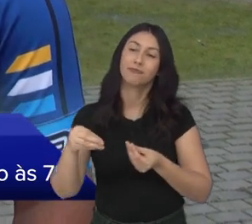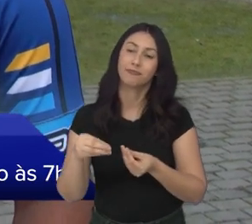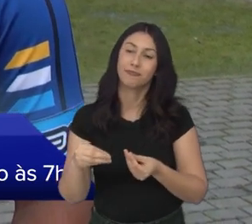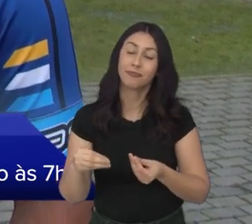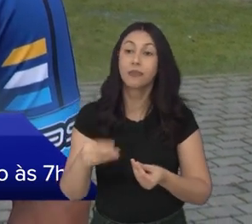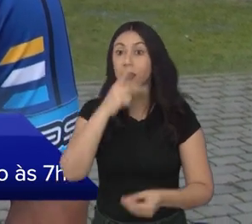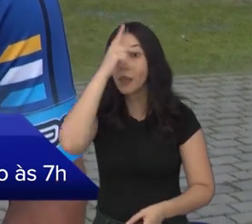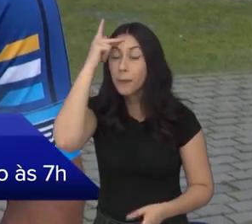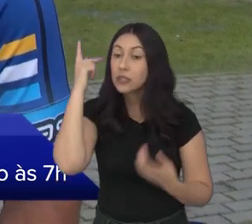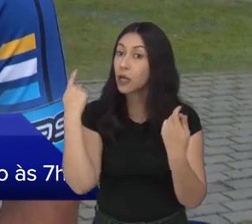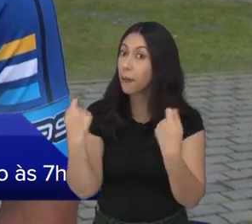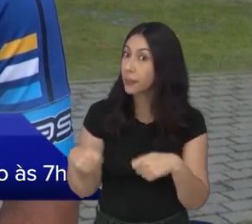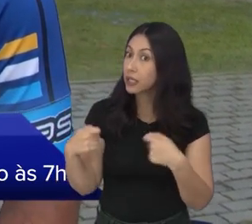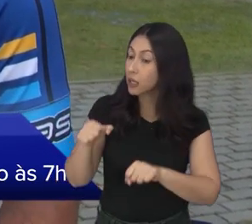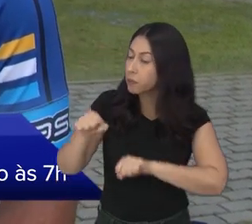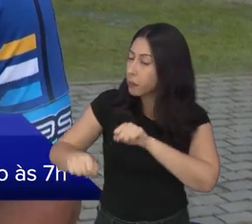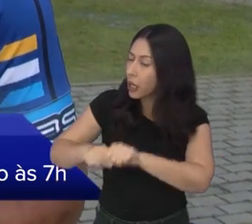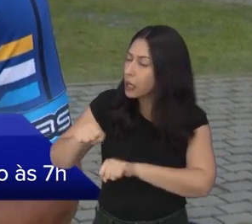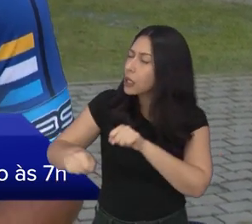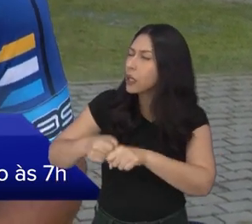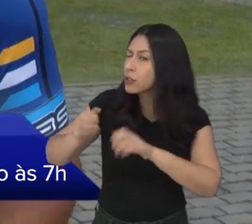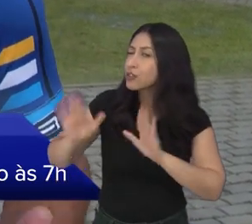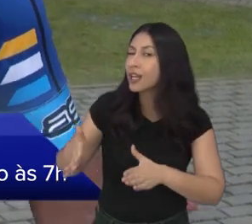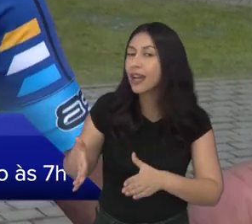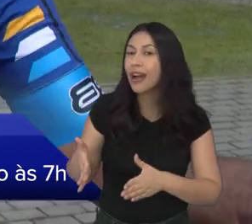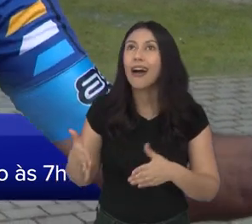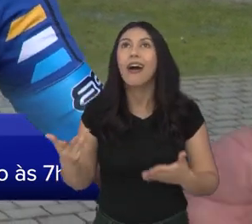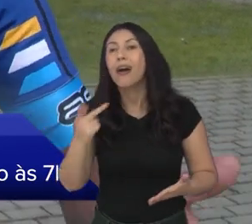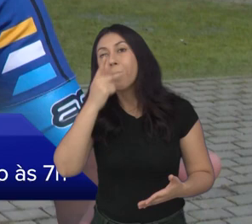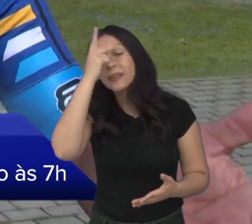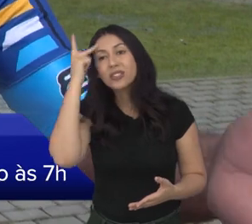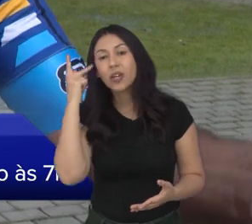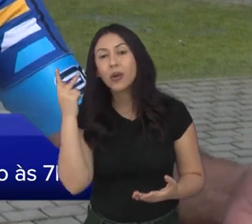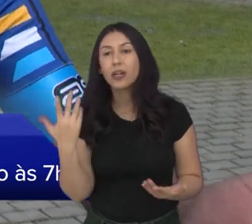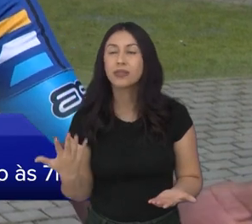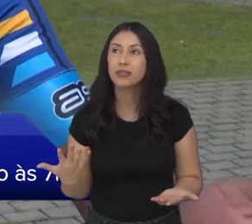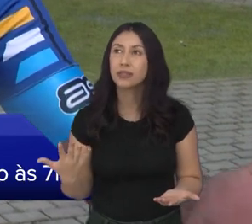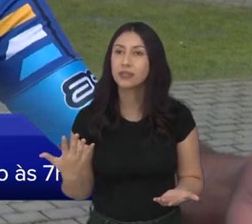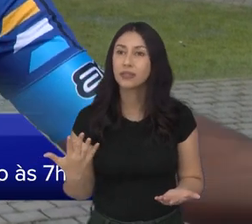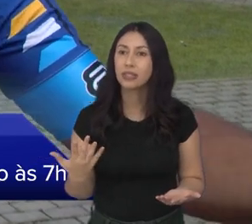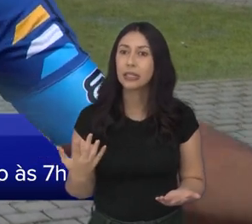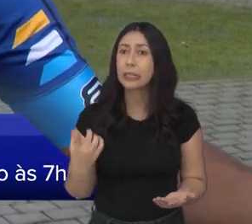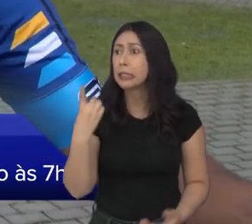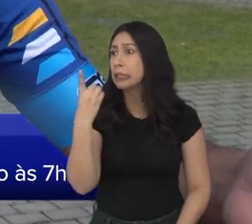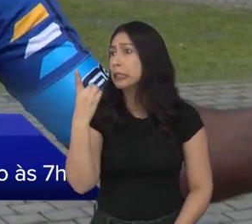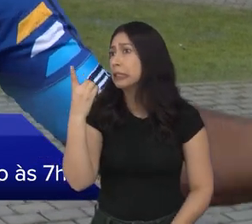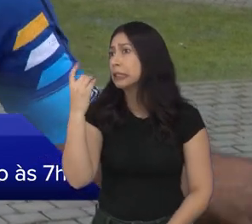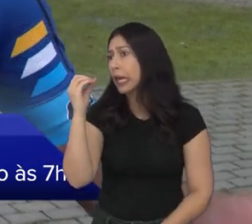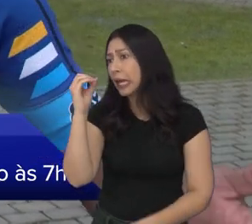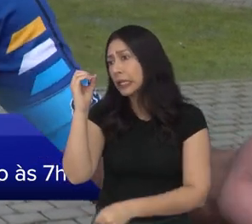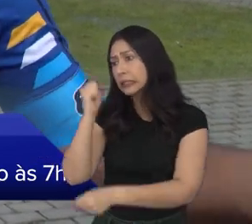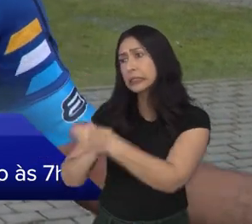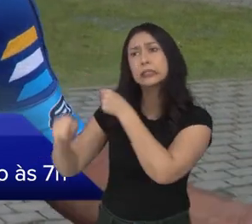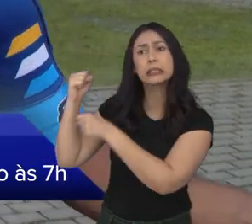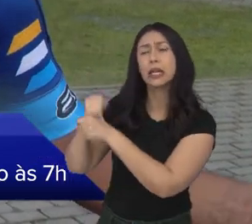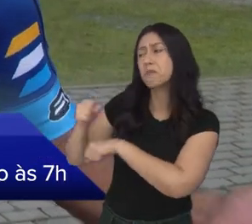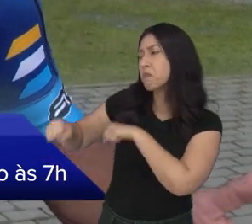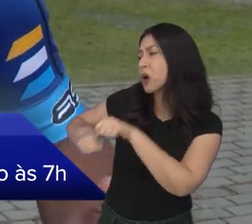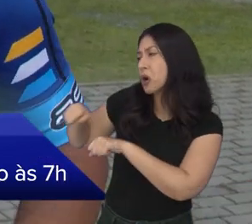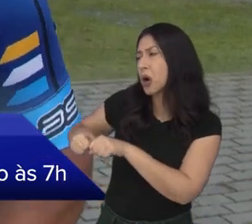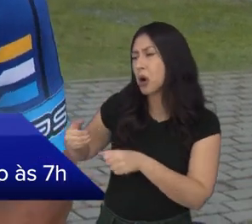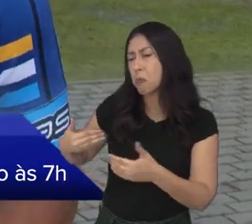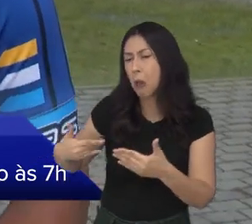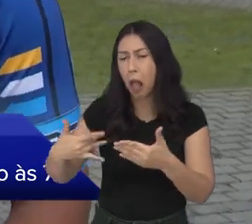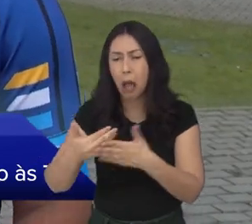E é isso aí, a pessoa tem que estar apta, pedalando um pouco. Não adianta o cara pegar a bicicleta em 10 anos que ele pedala e ir lá que vai